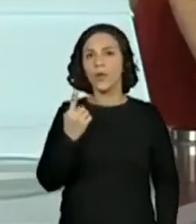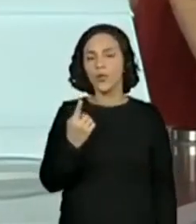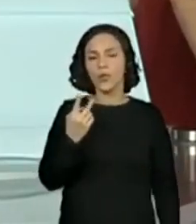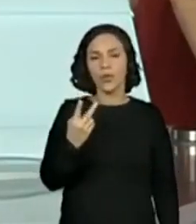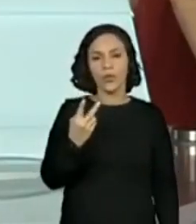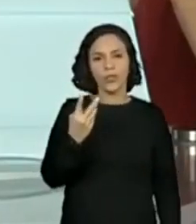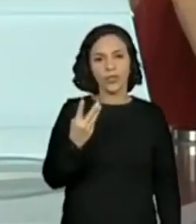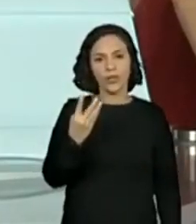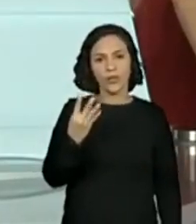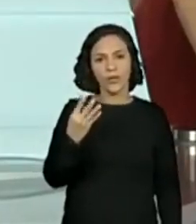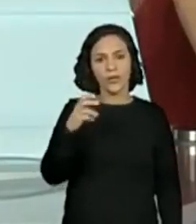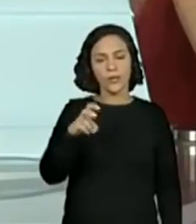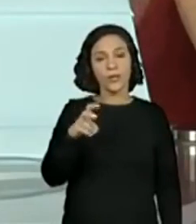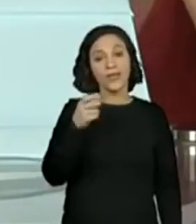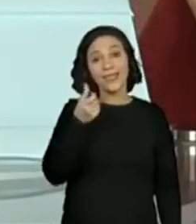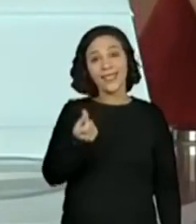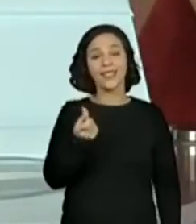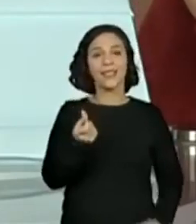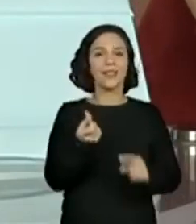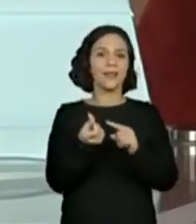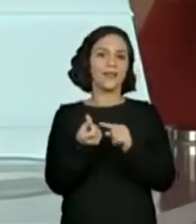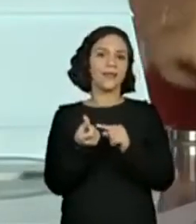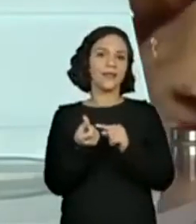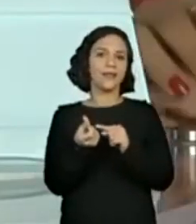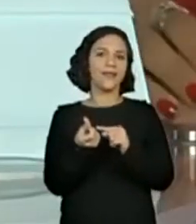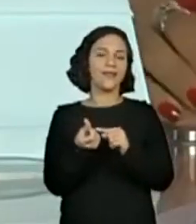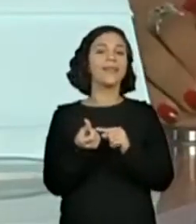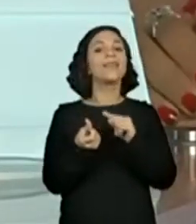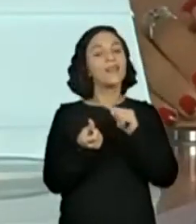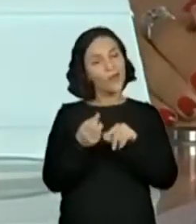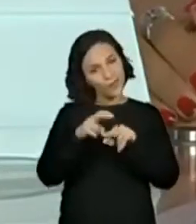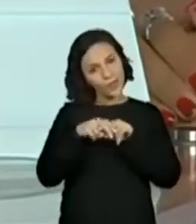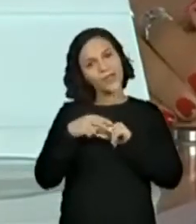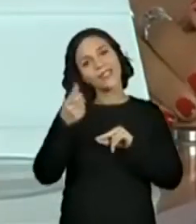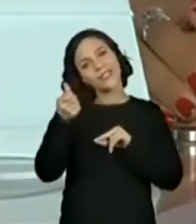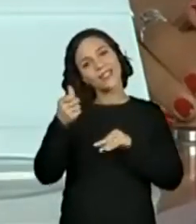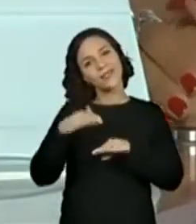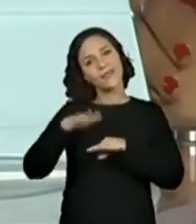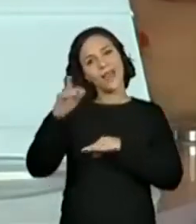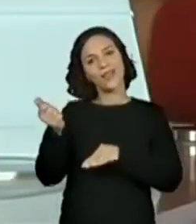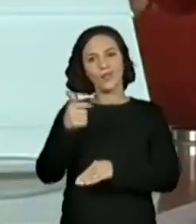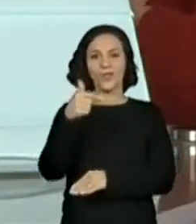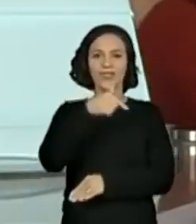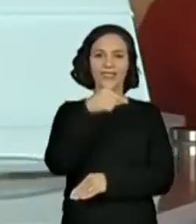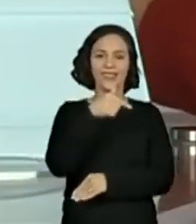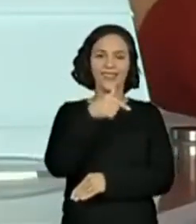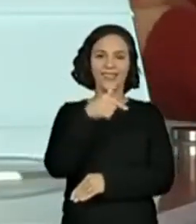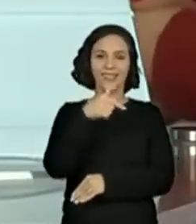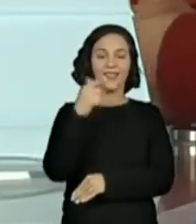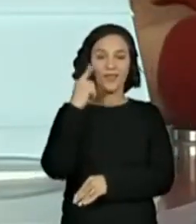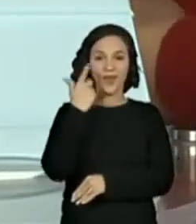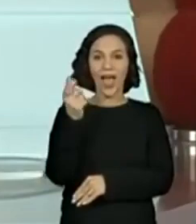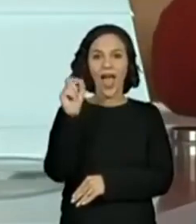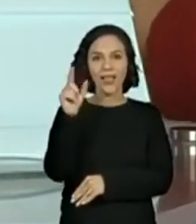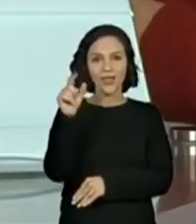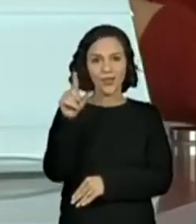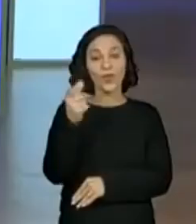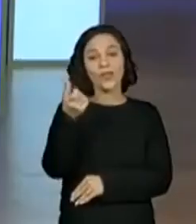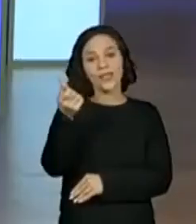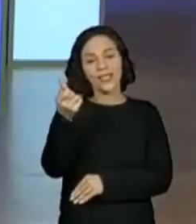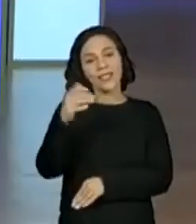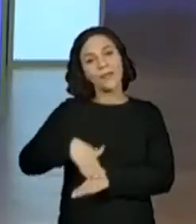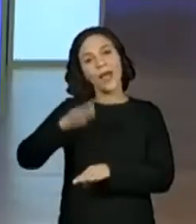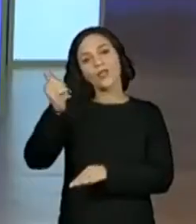1, 2, 3, 4, 5, 6. Então, a diferença é exatamente 6. Quantas maneiras, não é?